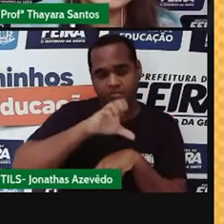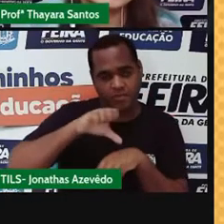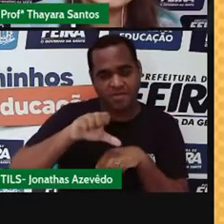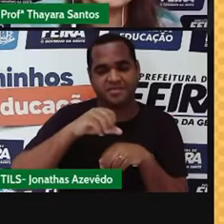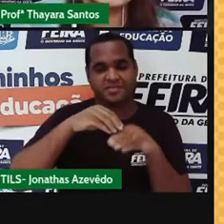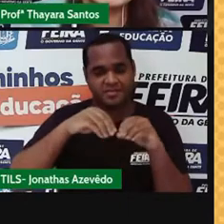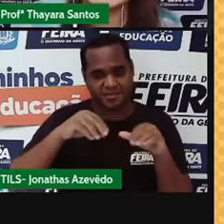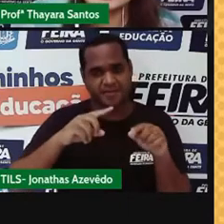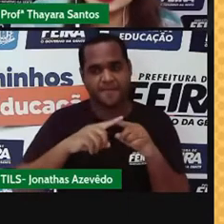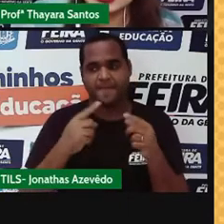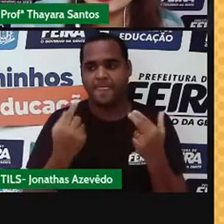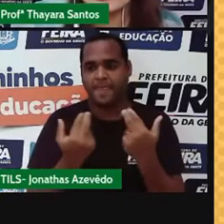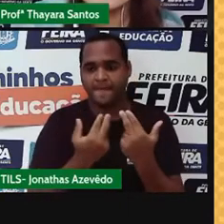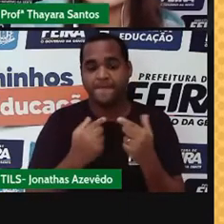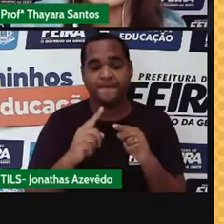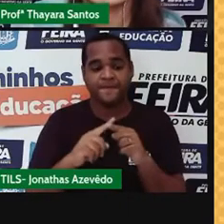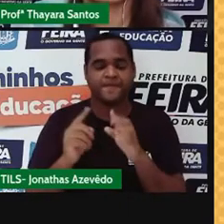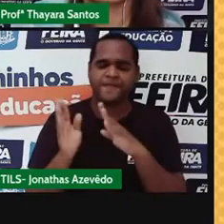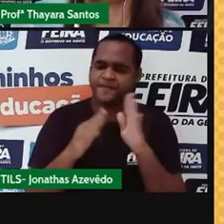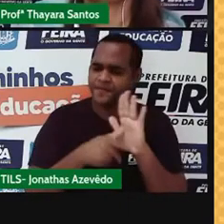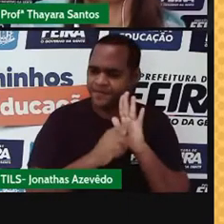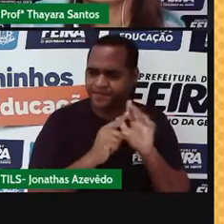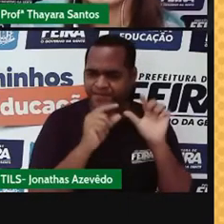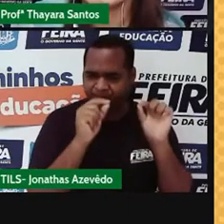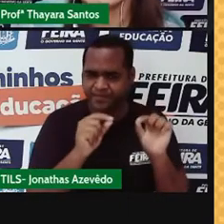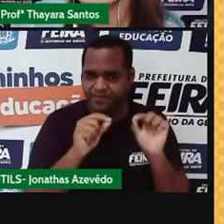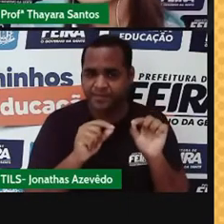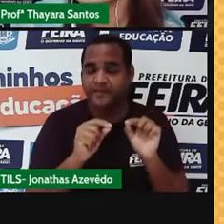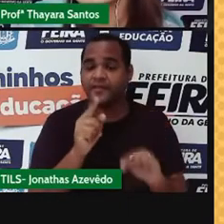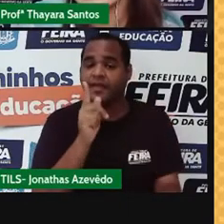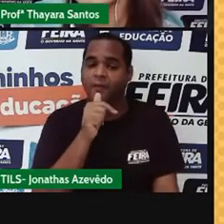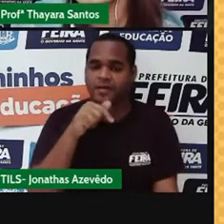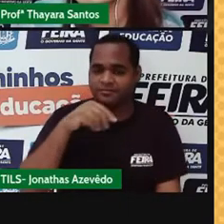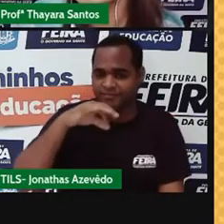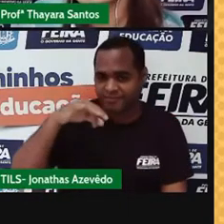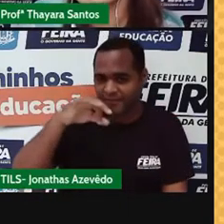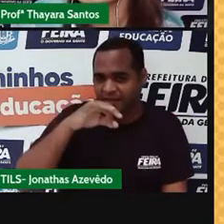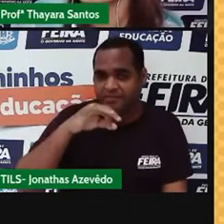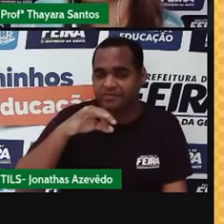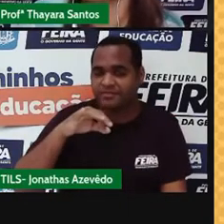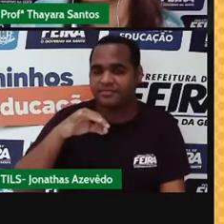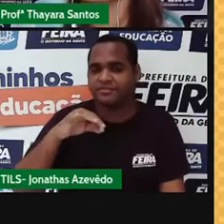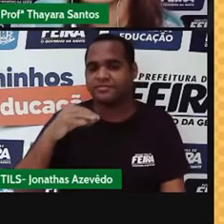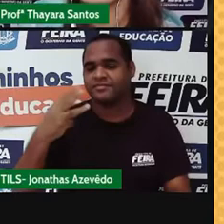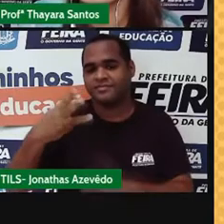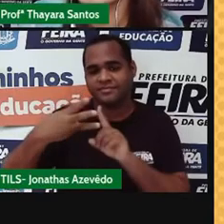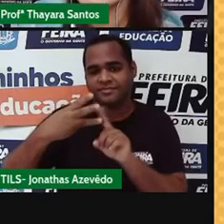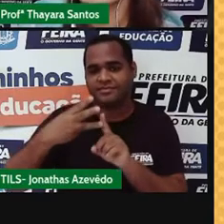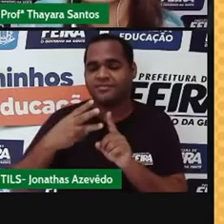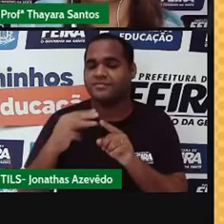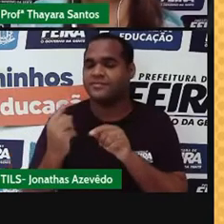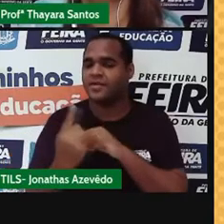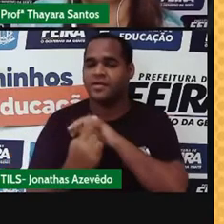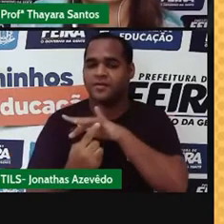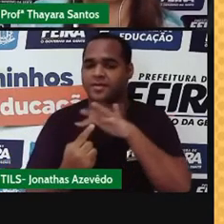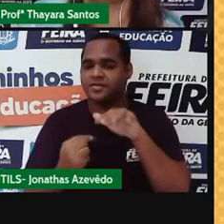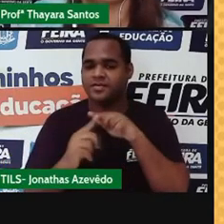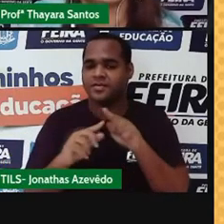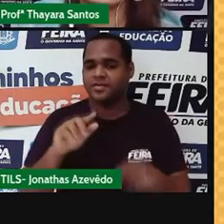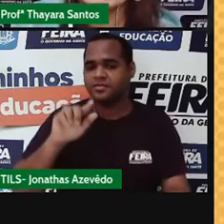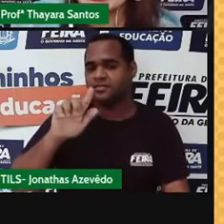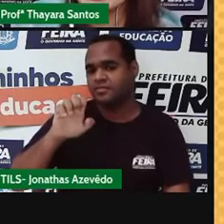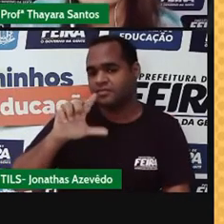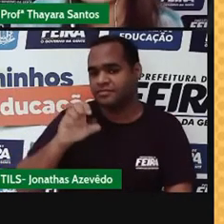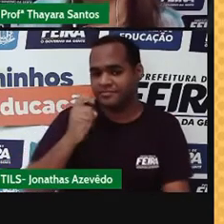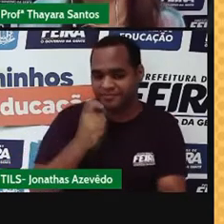do slide anterior. Aqui a gente tem água com sal e nesse terceiro a gente tem vapor d'água, gelo